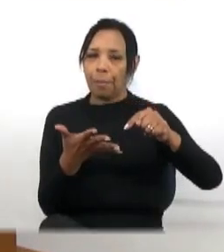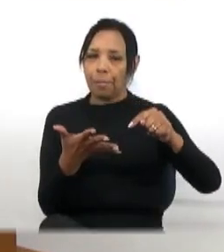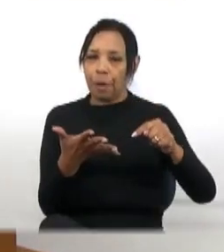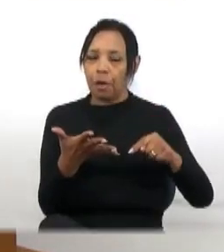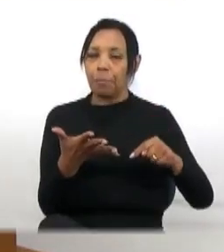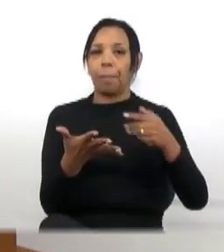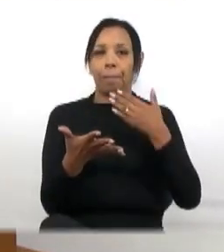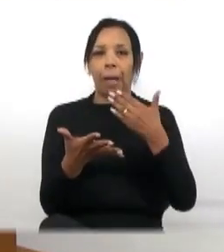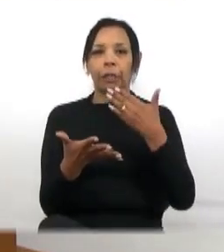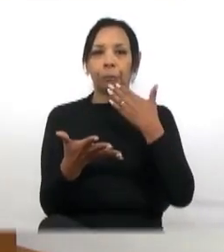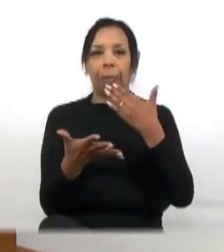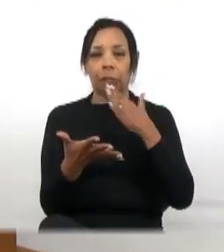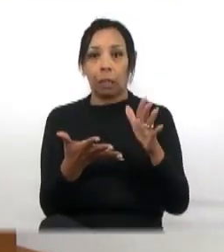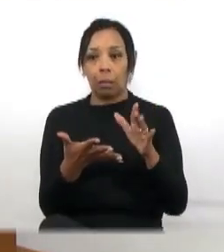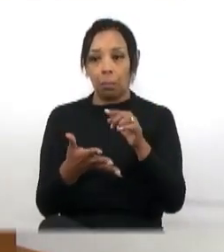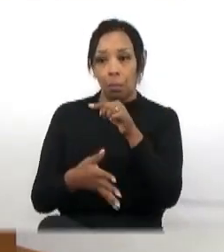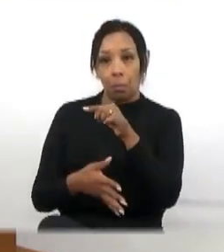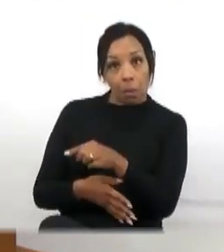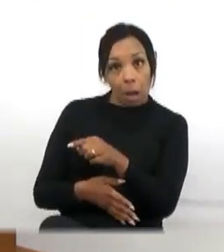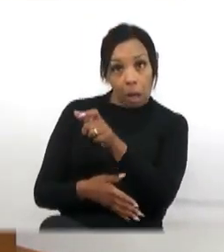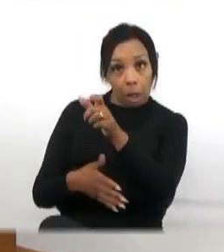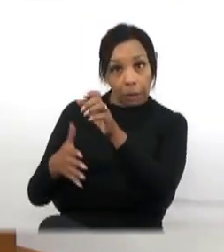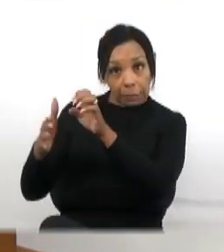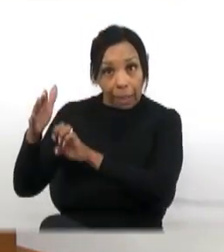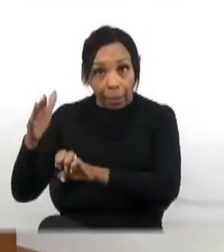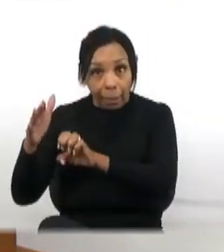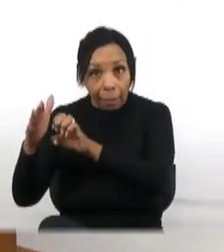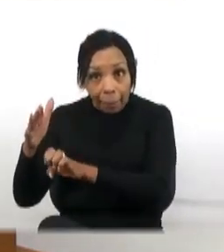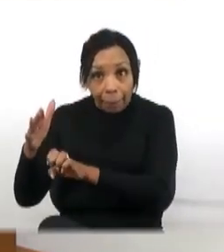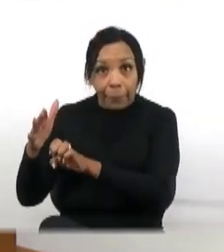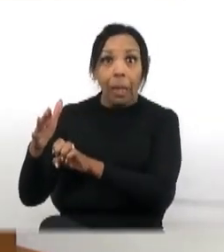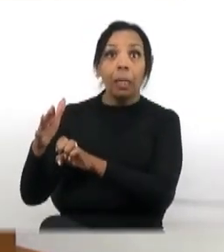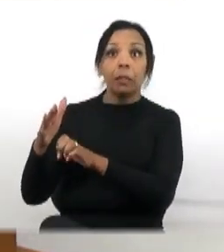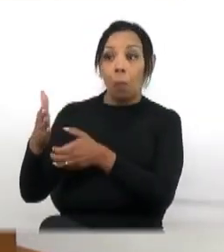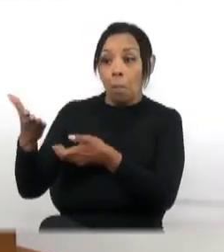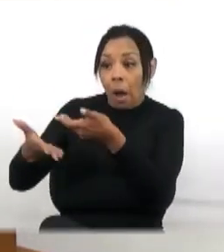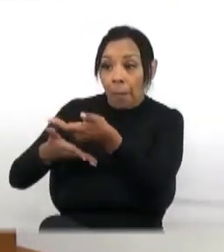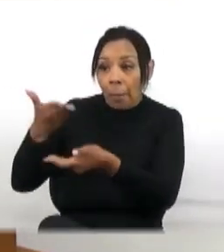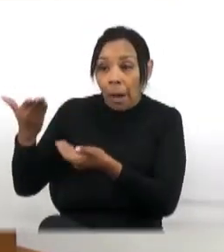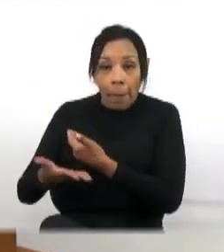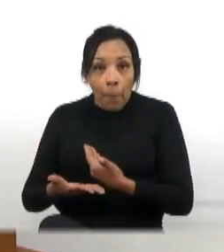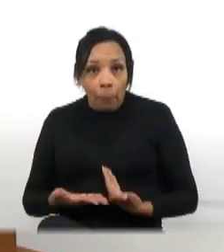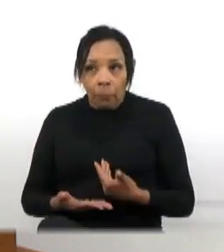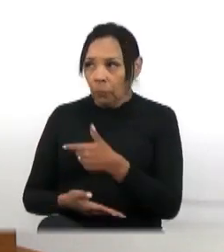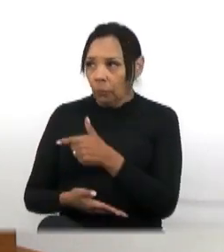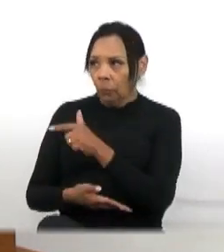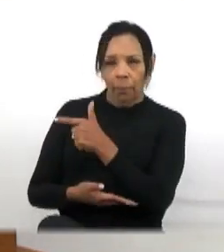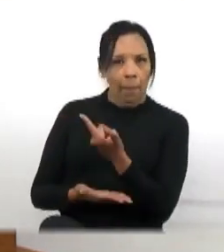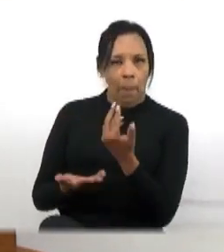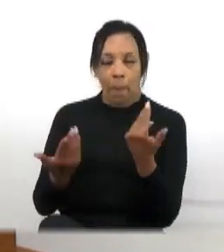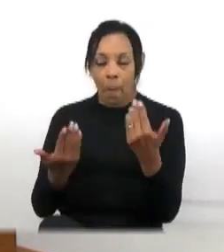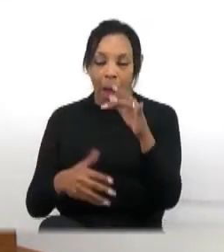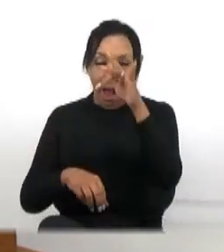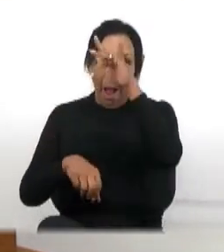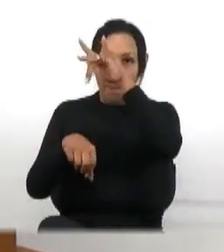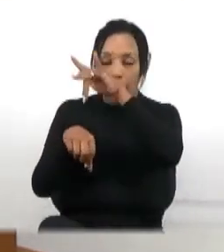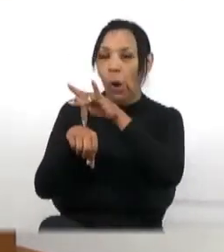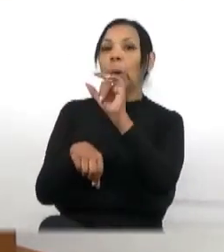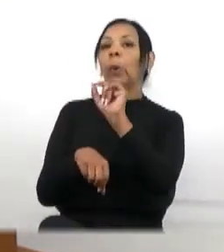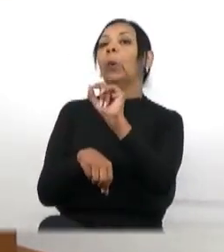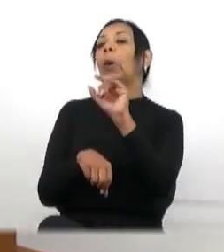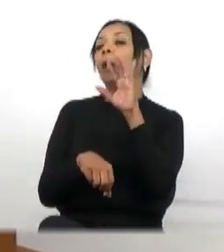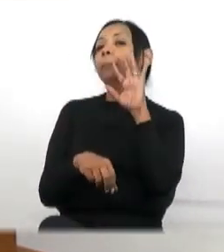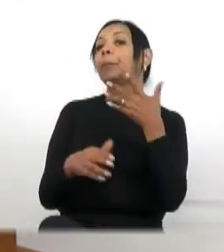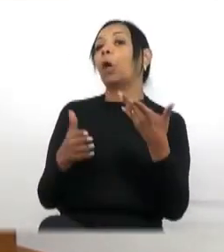E nada daqueles que prestam serviço público. É um absurdo. Então, hoje, o que a empresa tem com relação